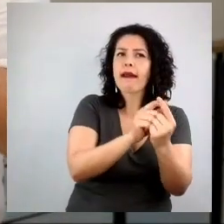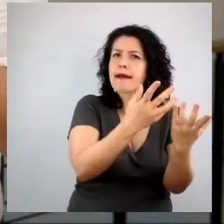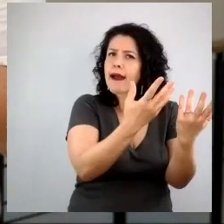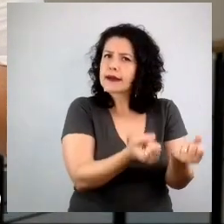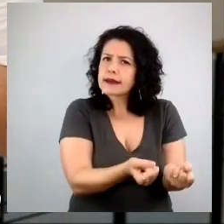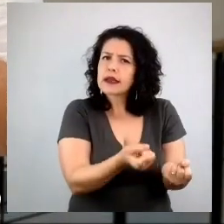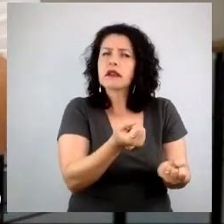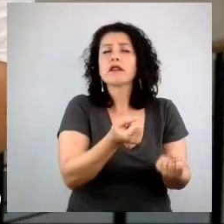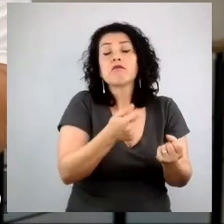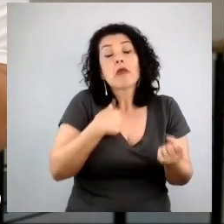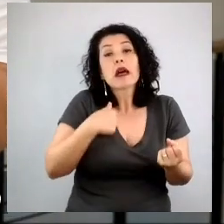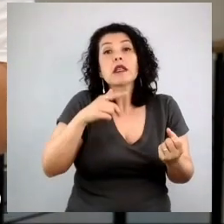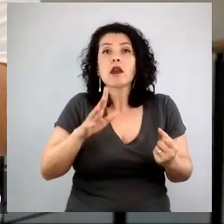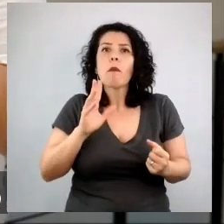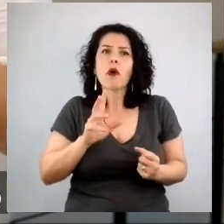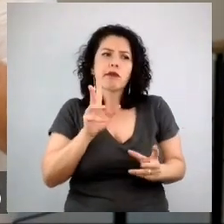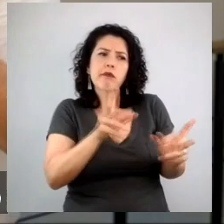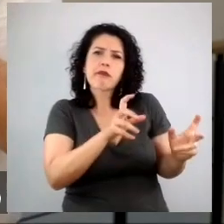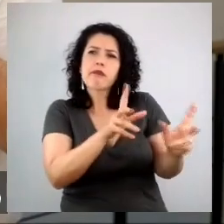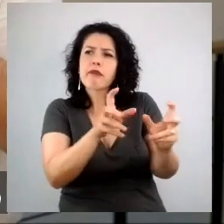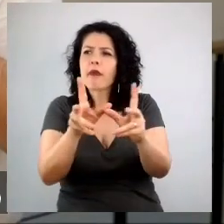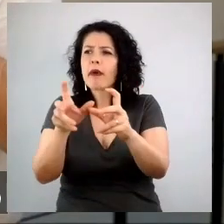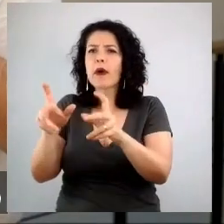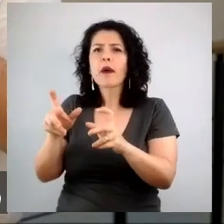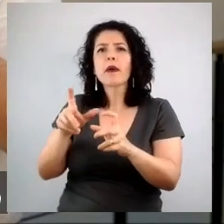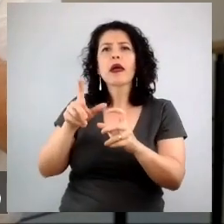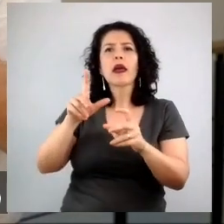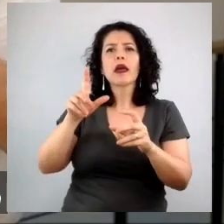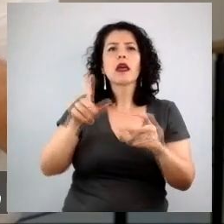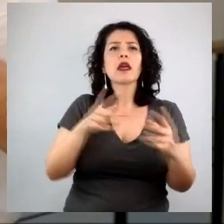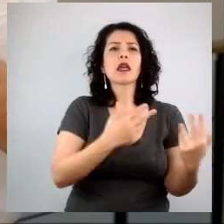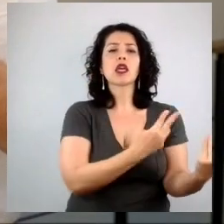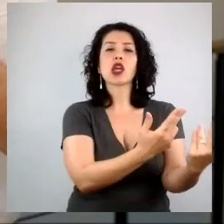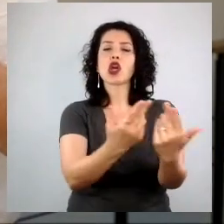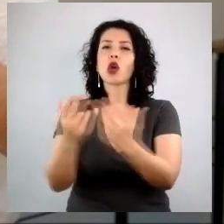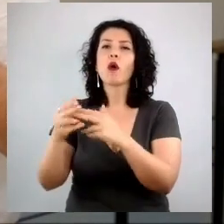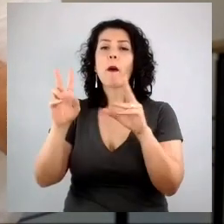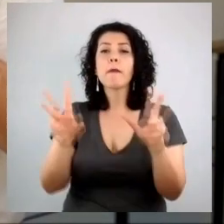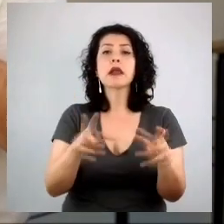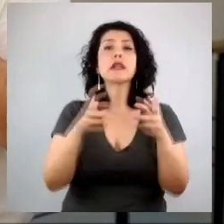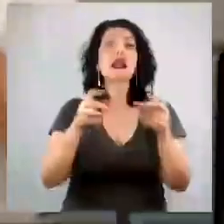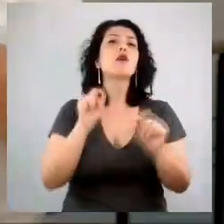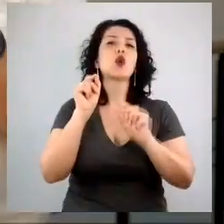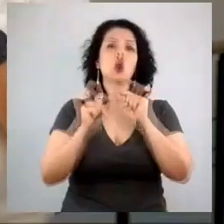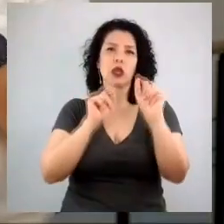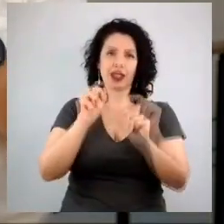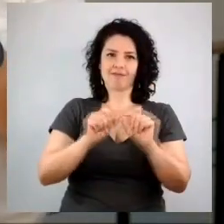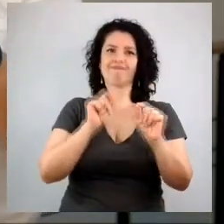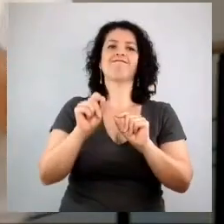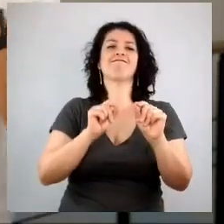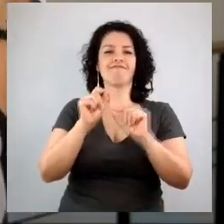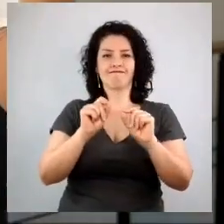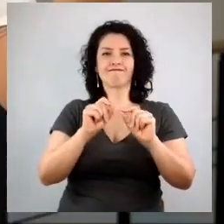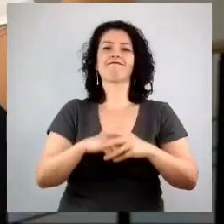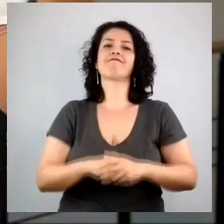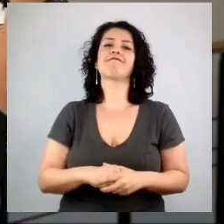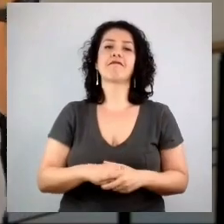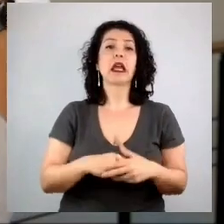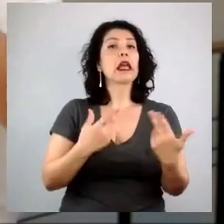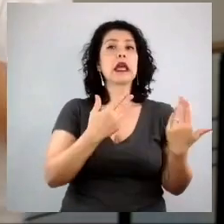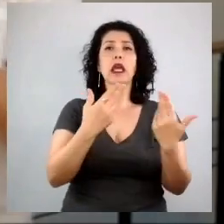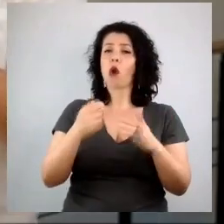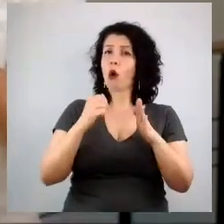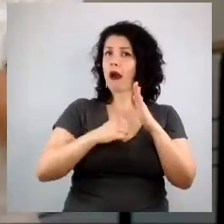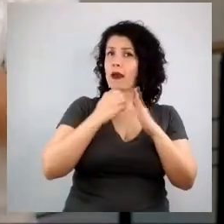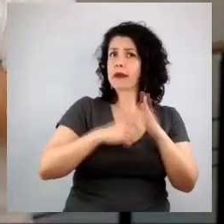observar. Um outro lugar que eles usam muito o nosso produto para analisar é, bom, quais são os conteúdos que as pessoas estão